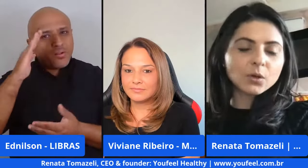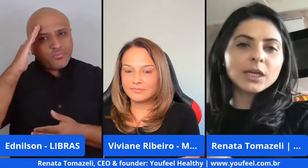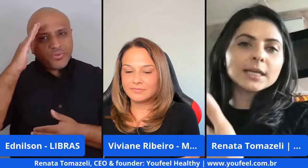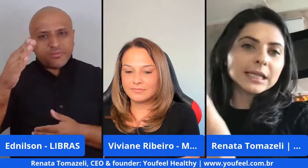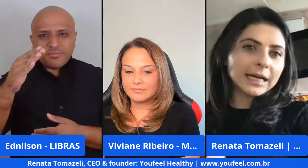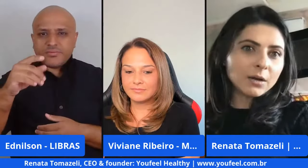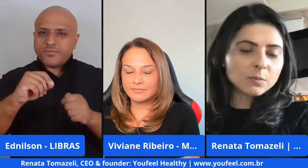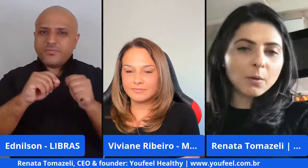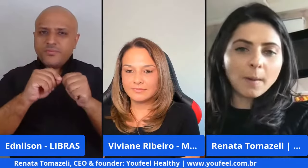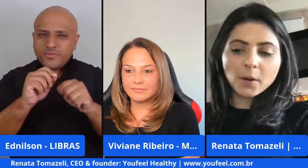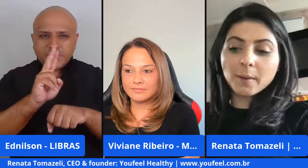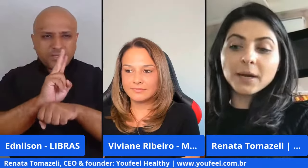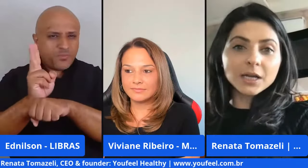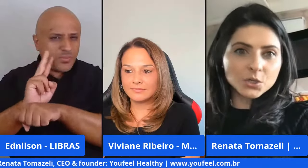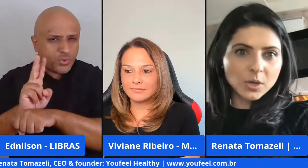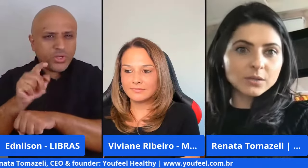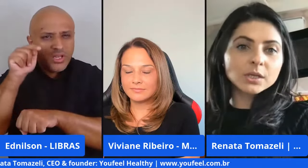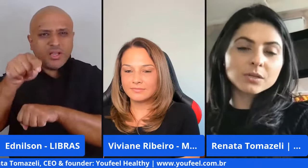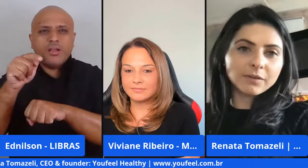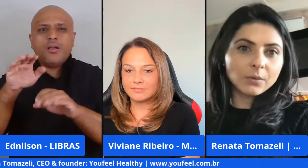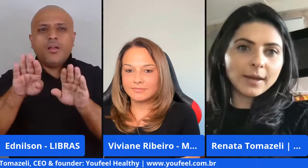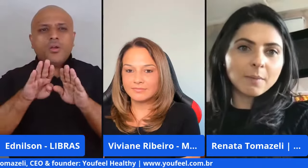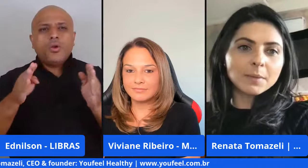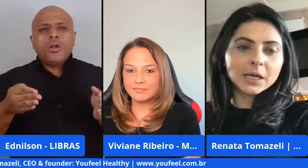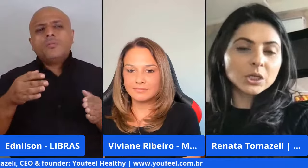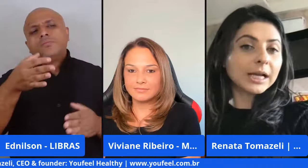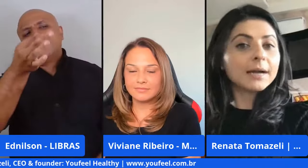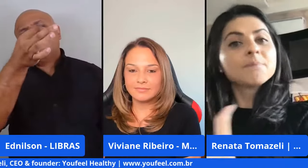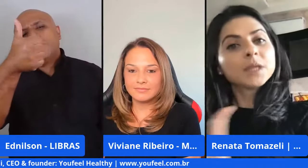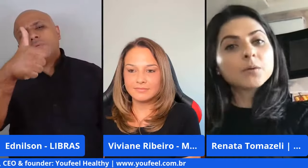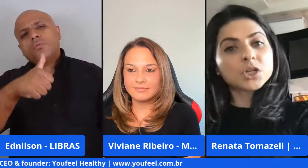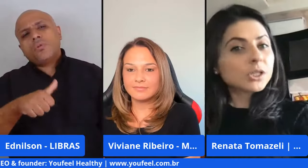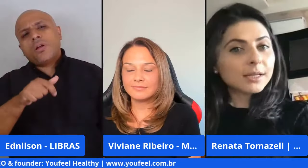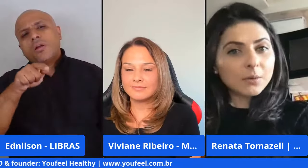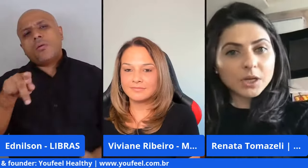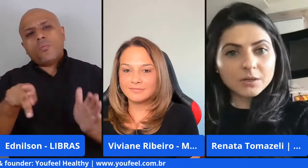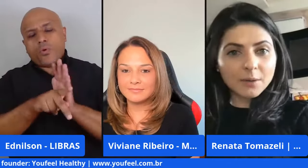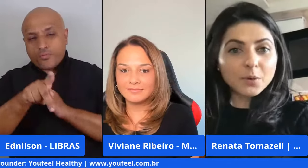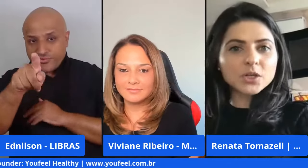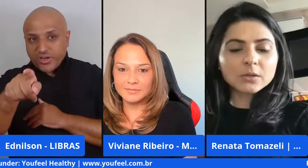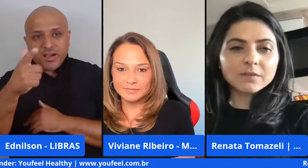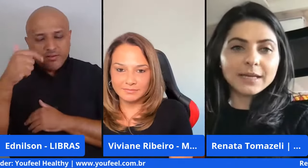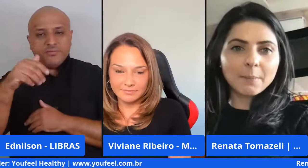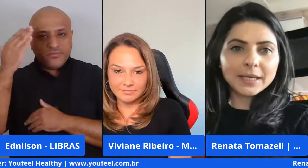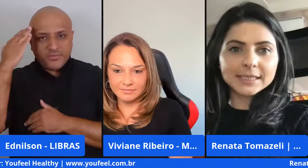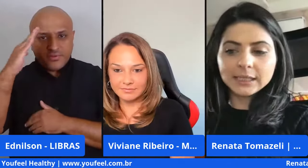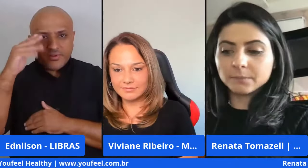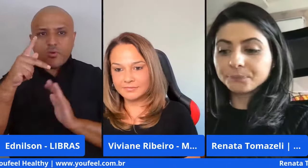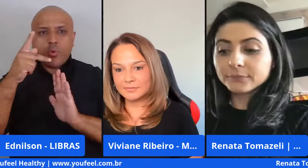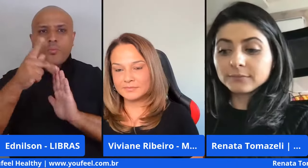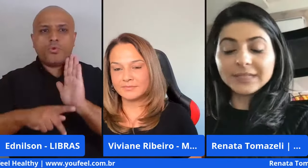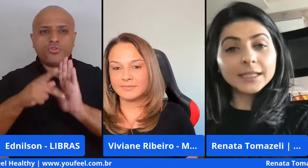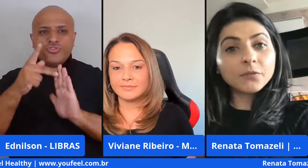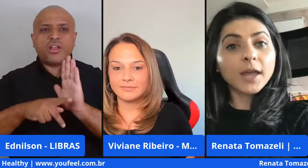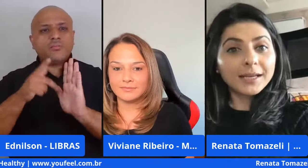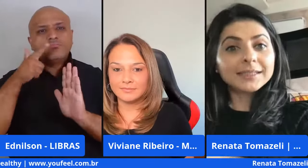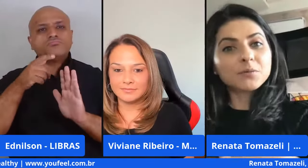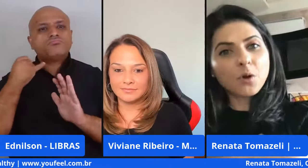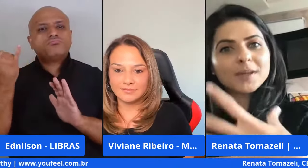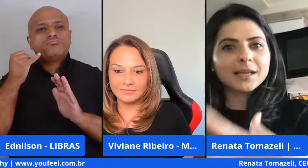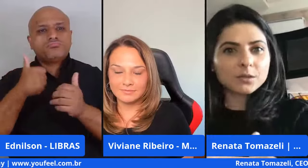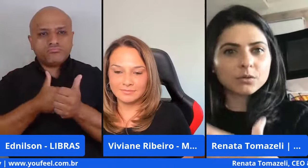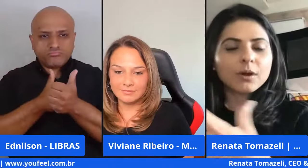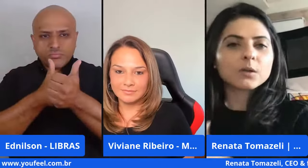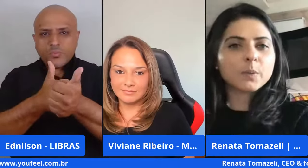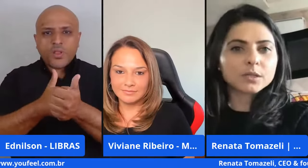gente fazer mentorias lá a própria banca de jurados que nos avaliou era uma banca de lá então a gente entendeu que era um projeto que valia a pena seguir e foi aí